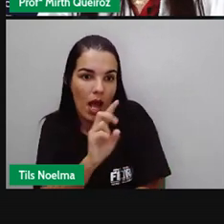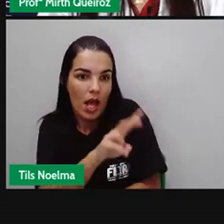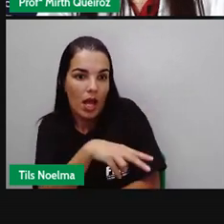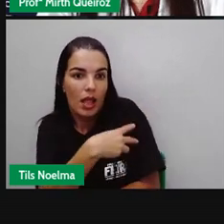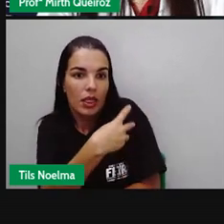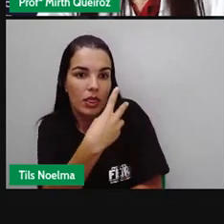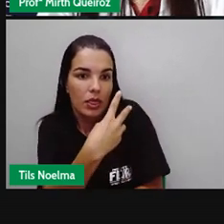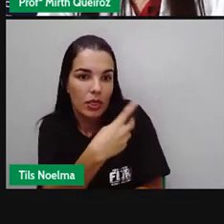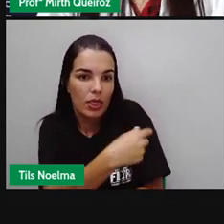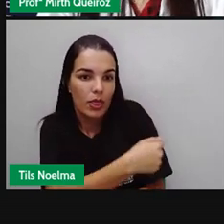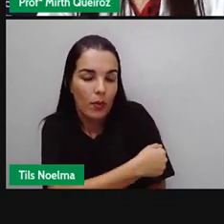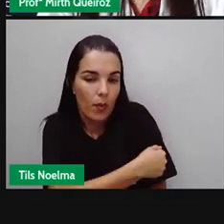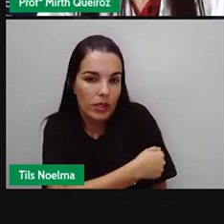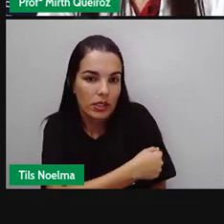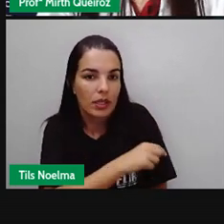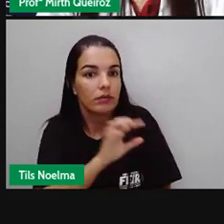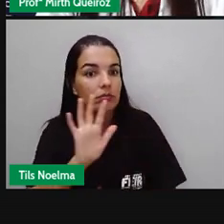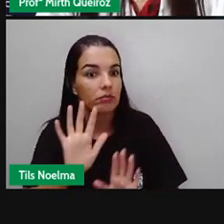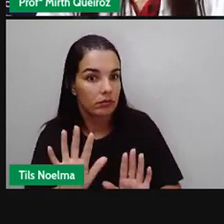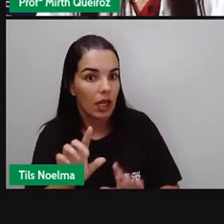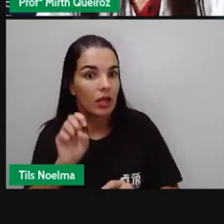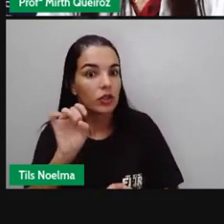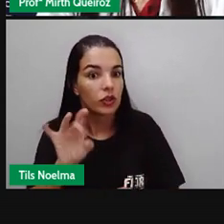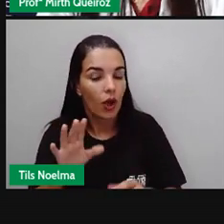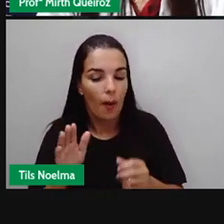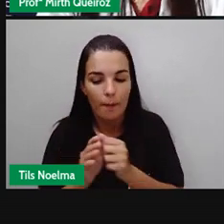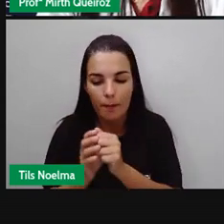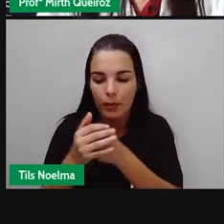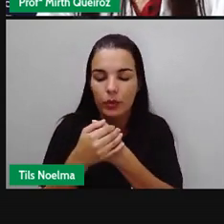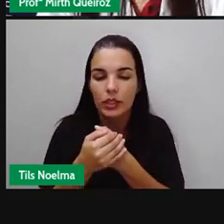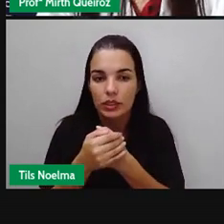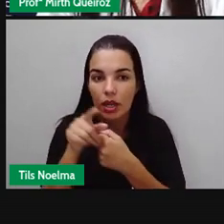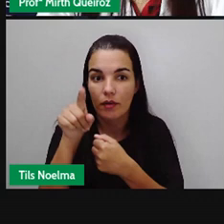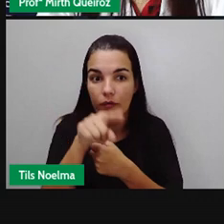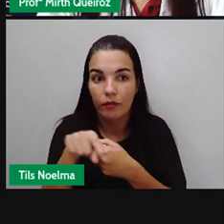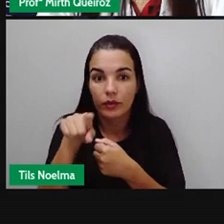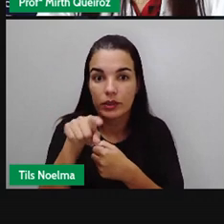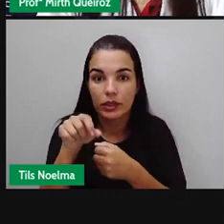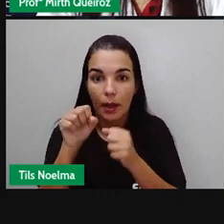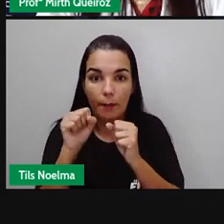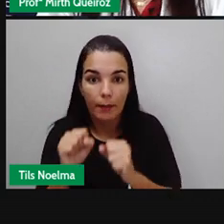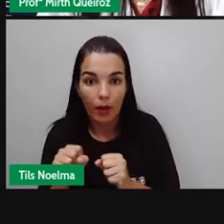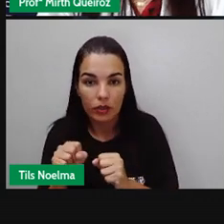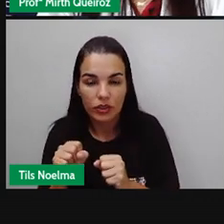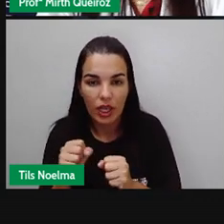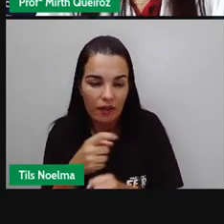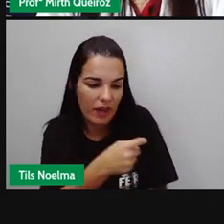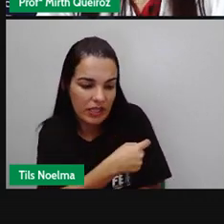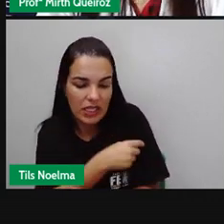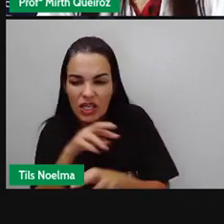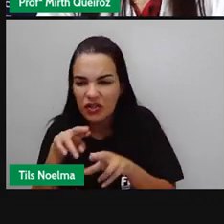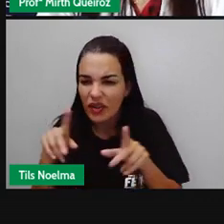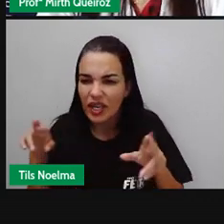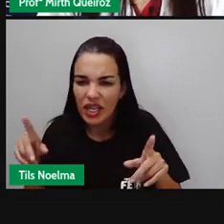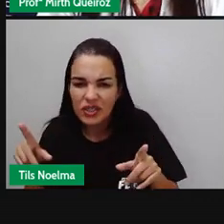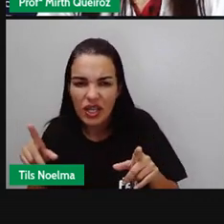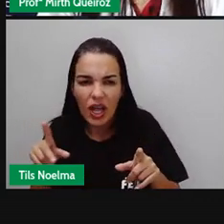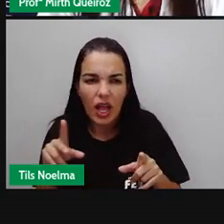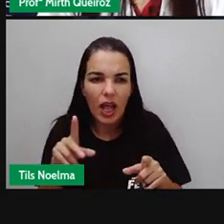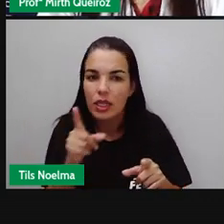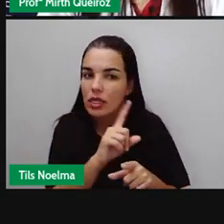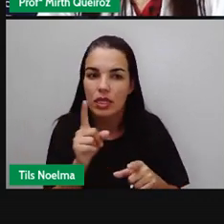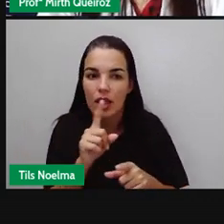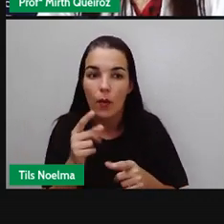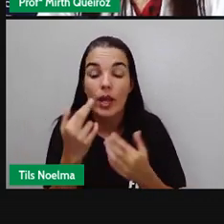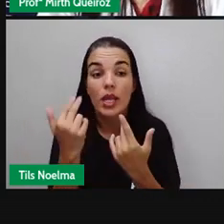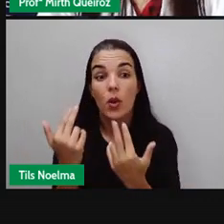dias da última dose. Posso tomar duas doses de vacina diferentes? Não! É necessário que você tome as